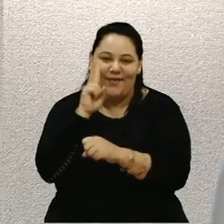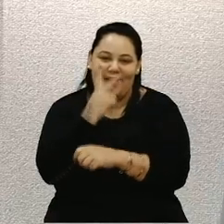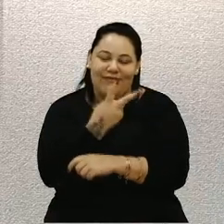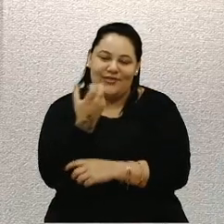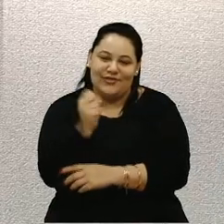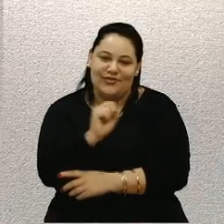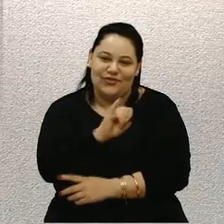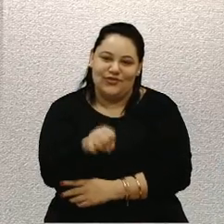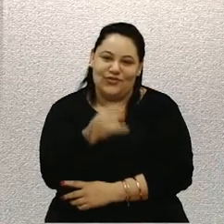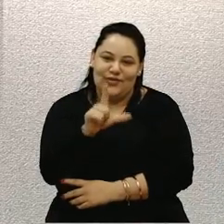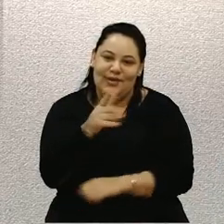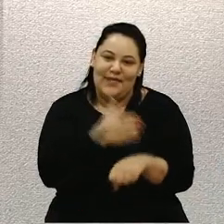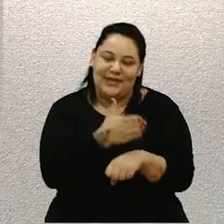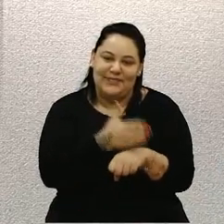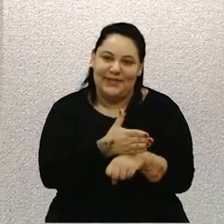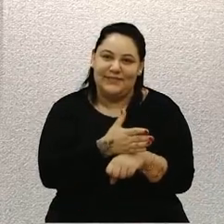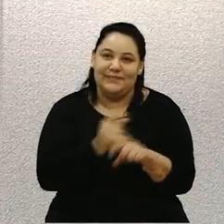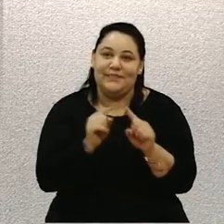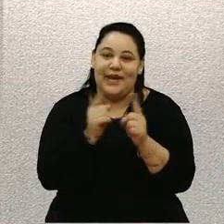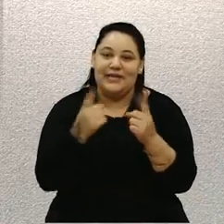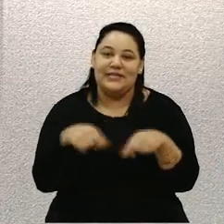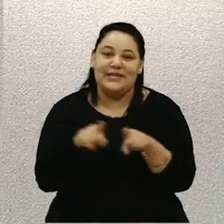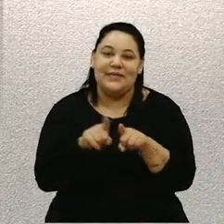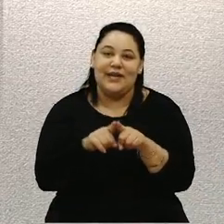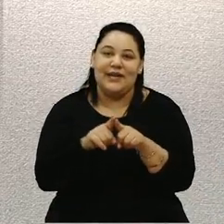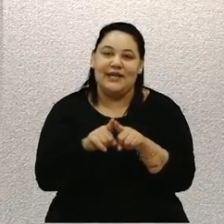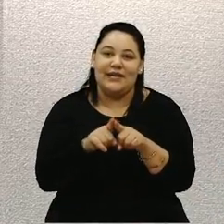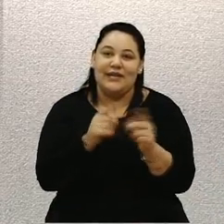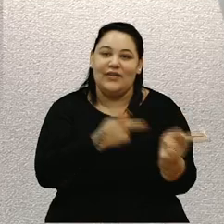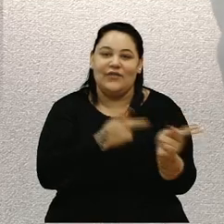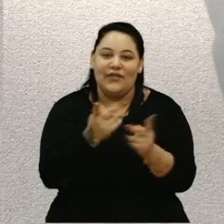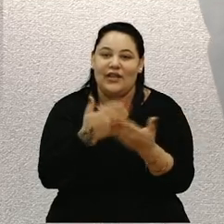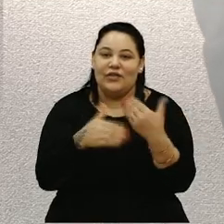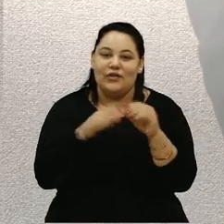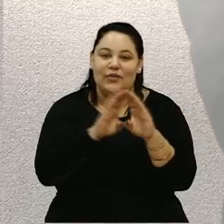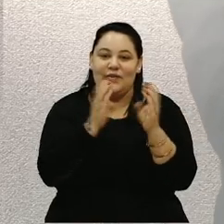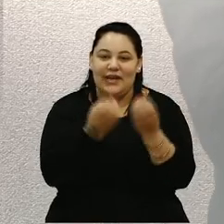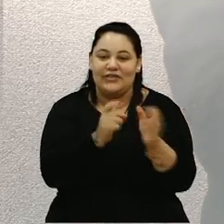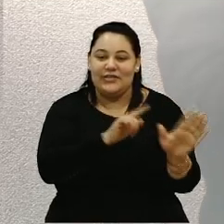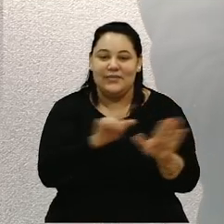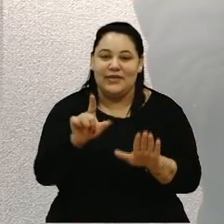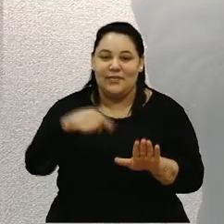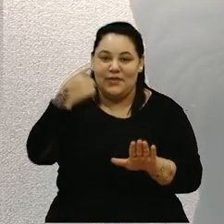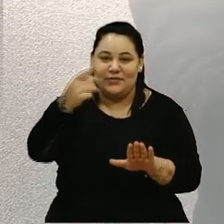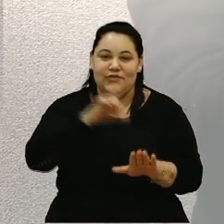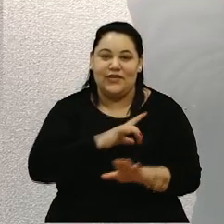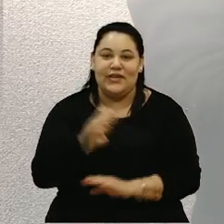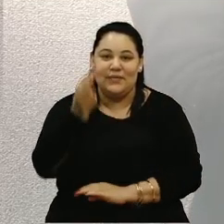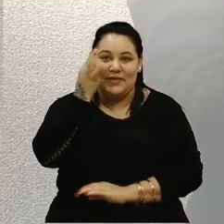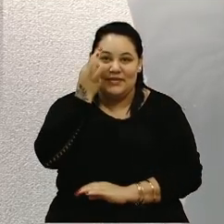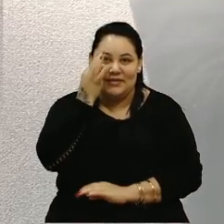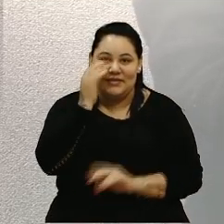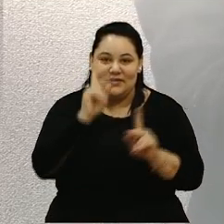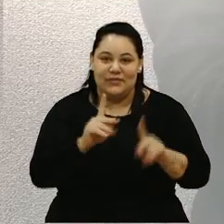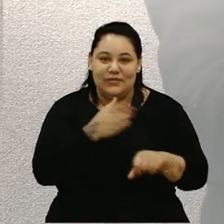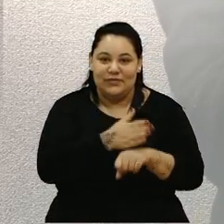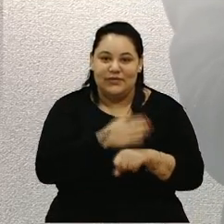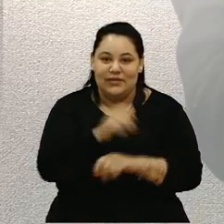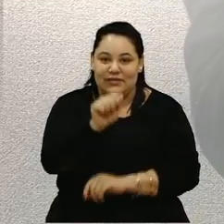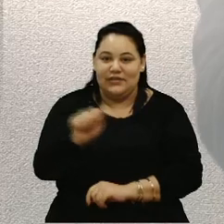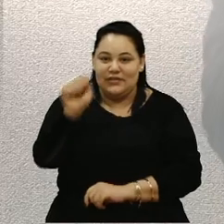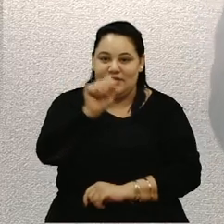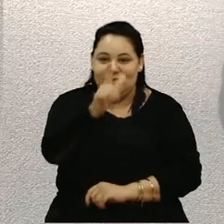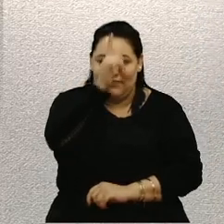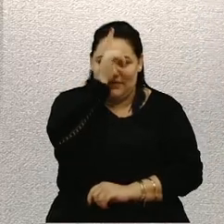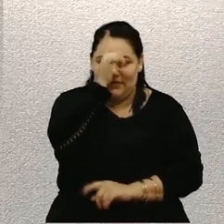julho e participarem, mas também convidar toda a comunidade. Semana que vem nós teremos aqui a presença dos membros da Associação Germânica fazendo